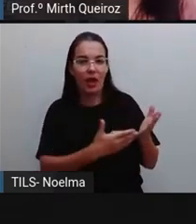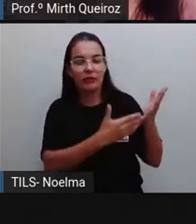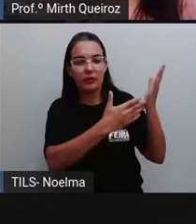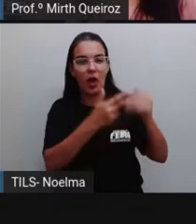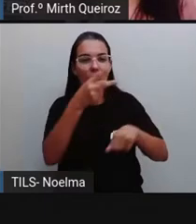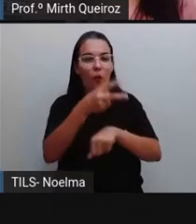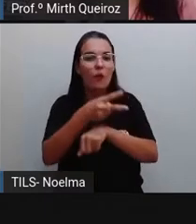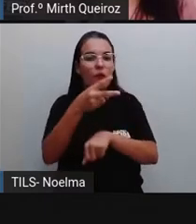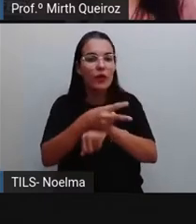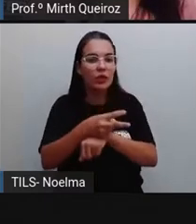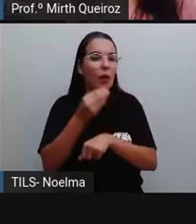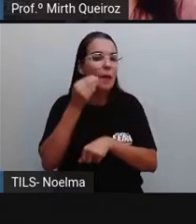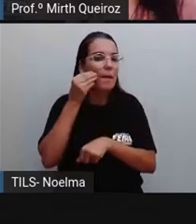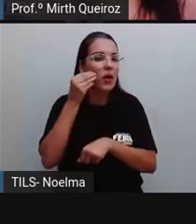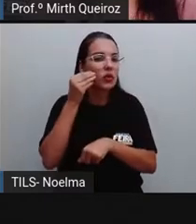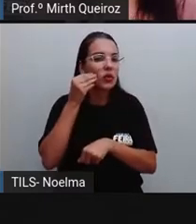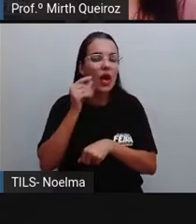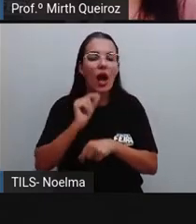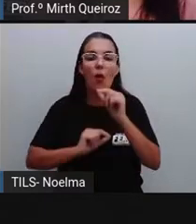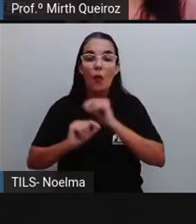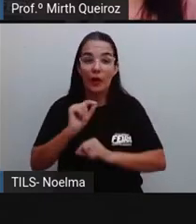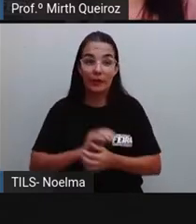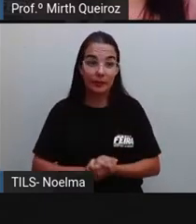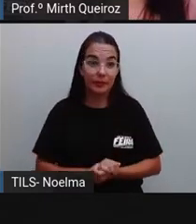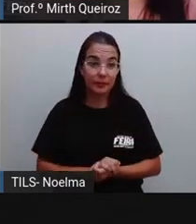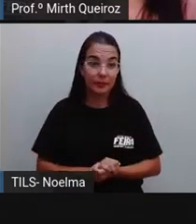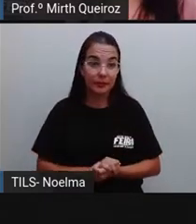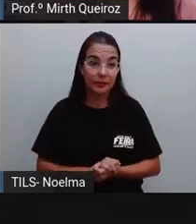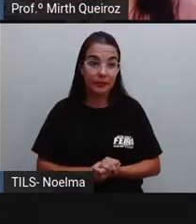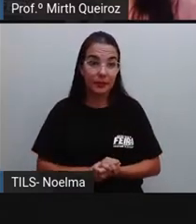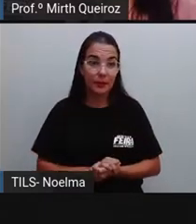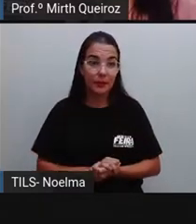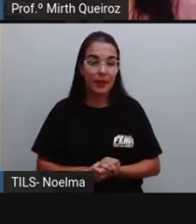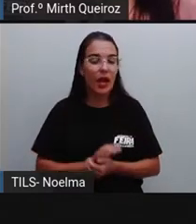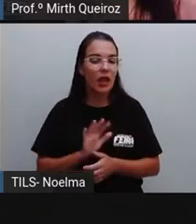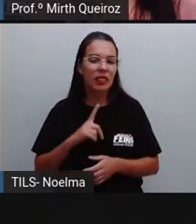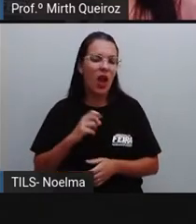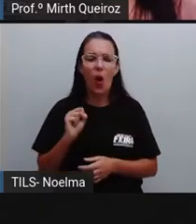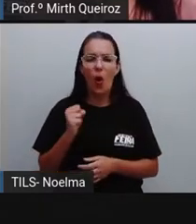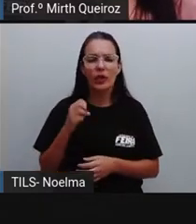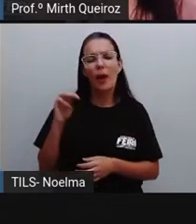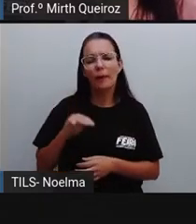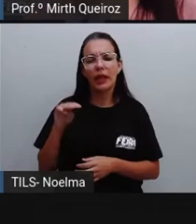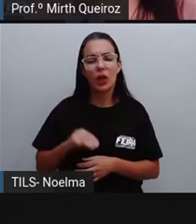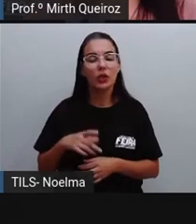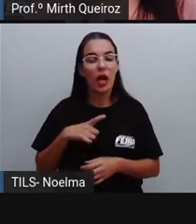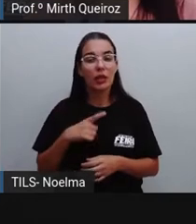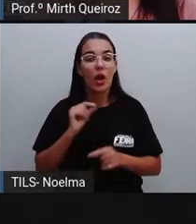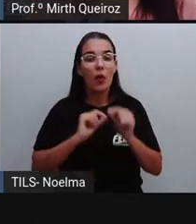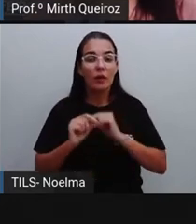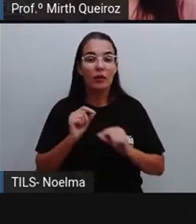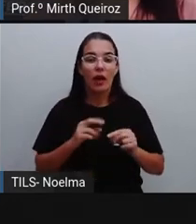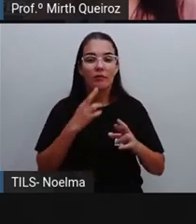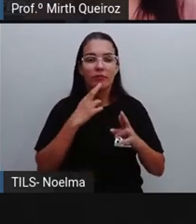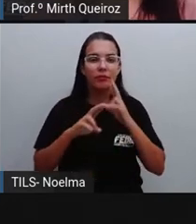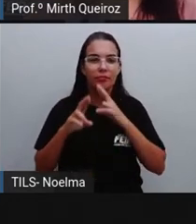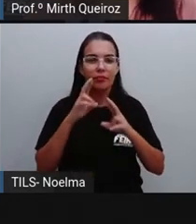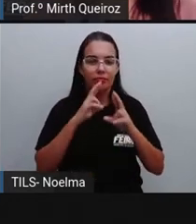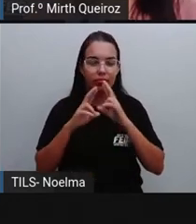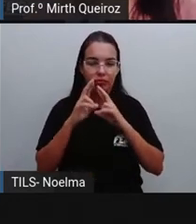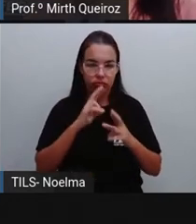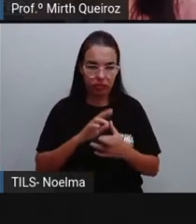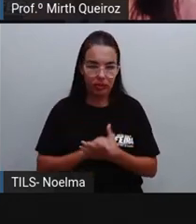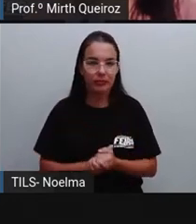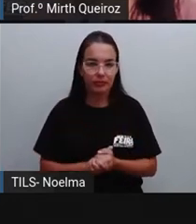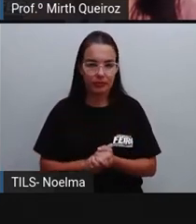para vocês um pequeno vídeo, né? Um pequeno vídeo, um videozinho mais longo, de oito minutinhos, que vai falar aí sobre carta de